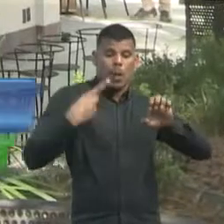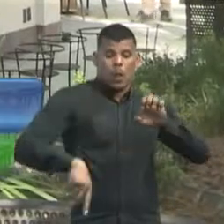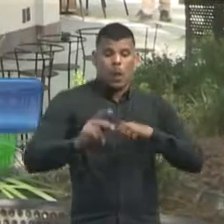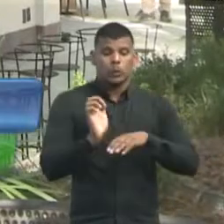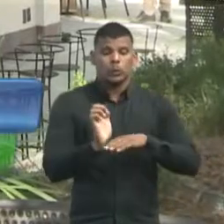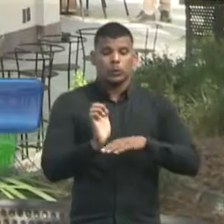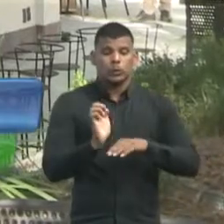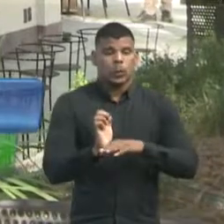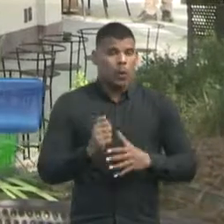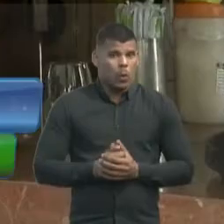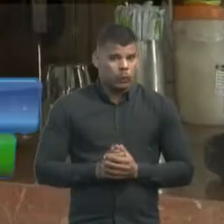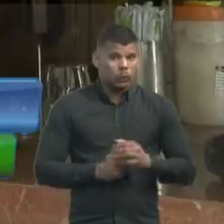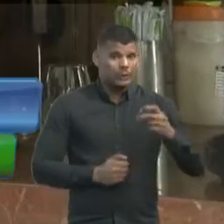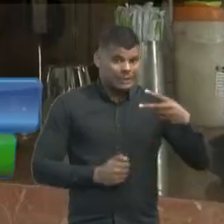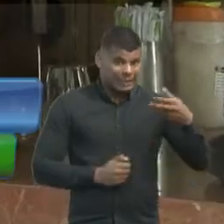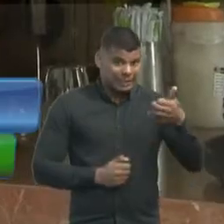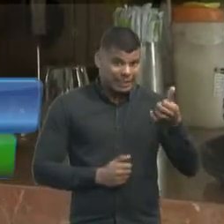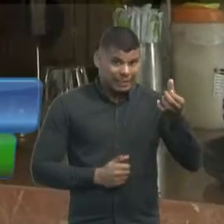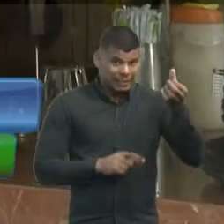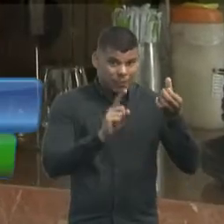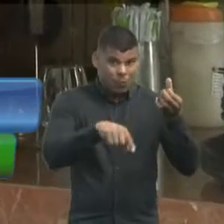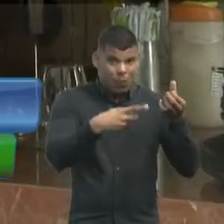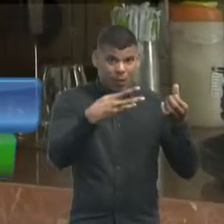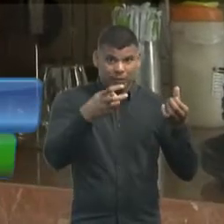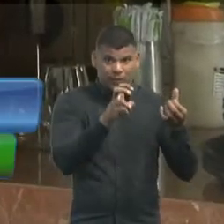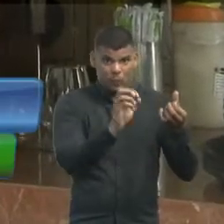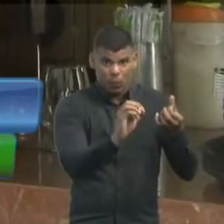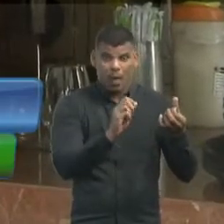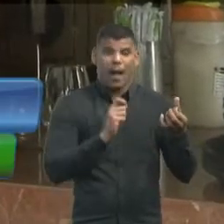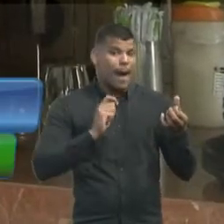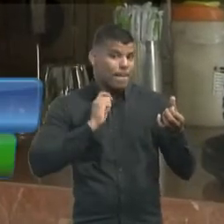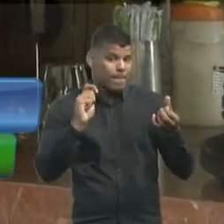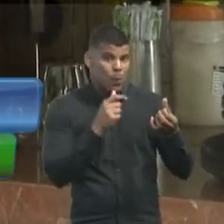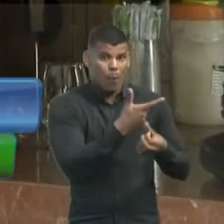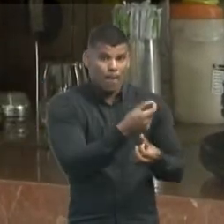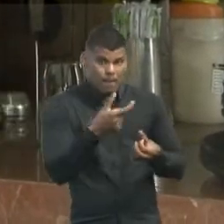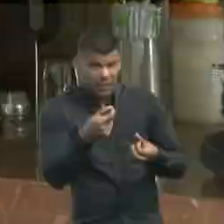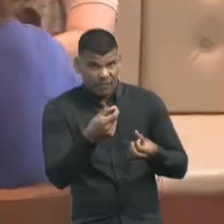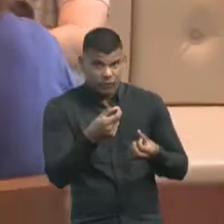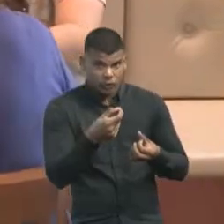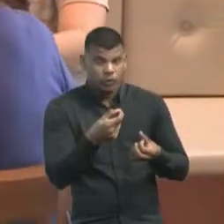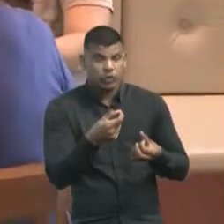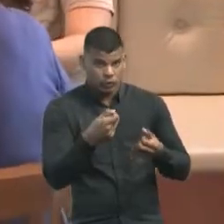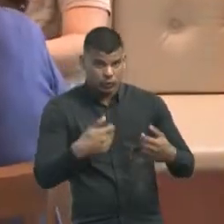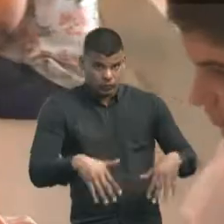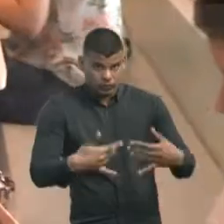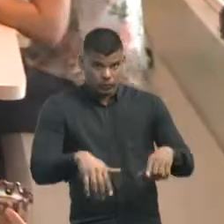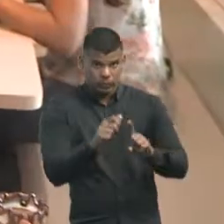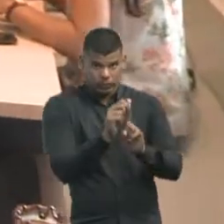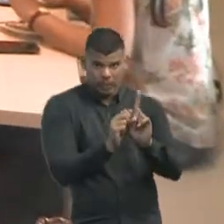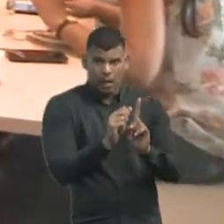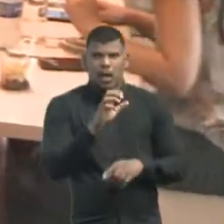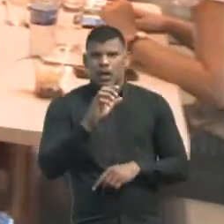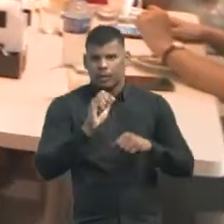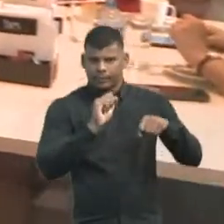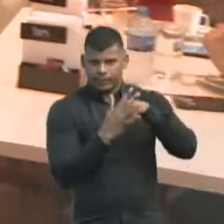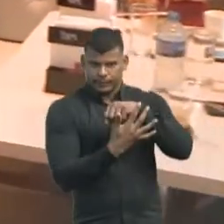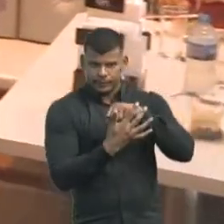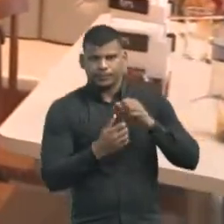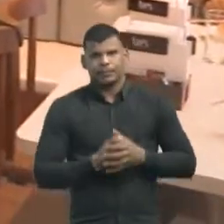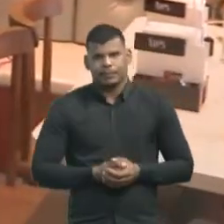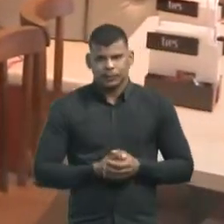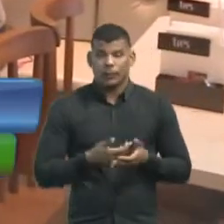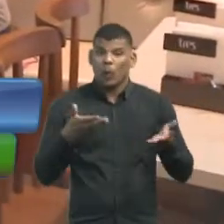316.450 em abril de 2020, primeiro mês completo da crise sanitária,